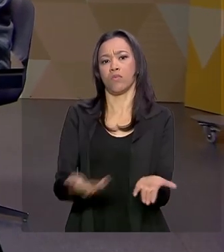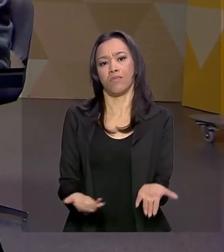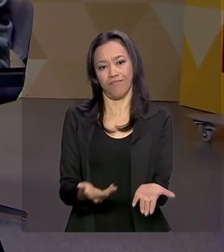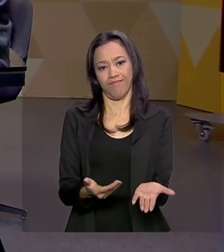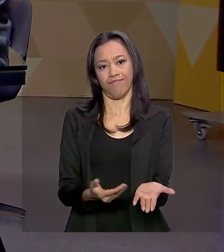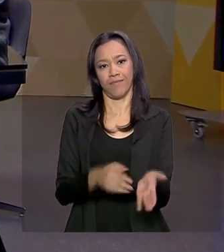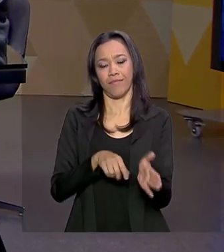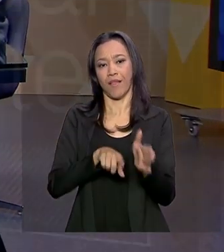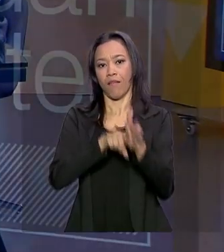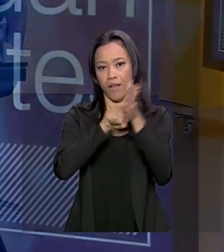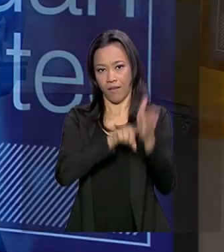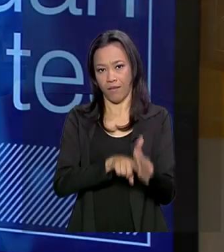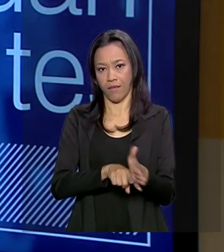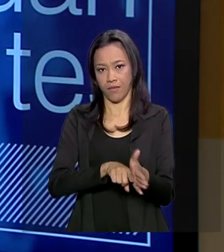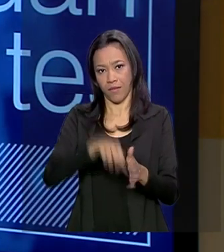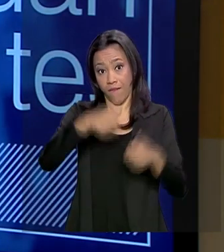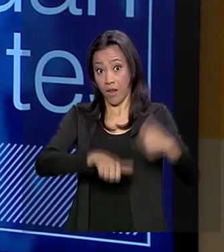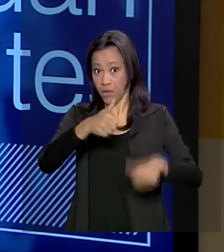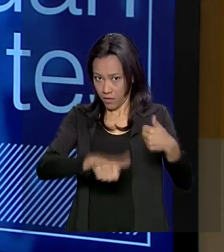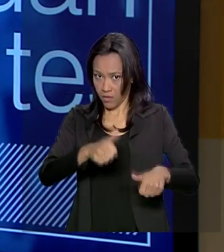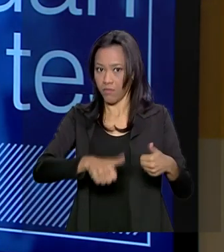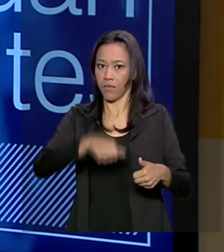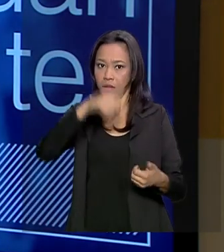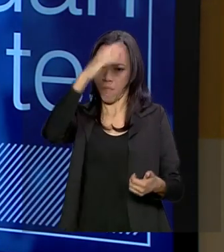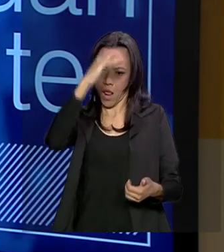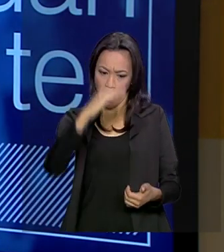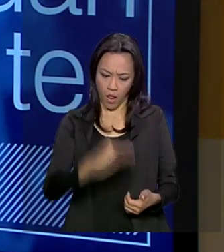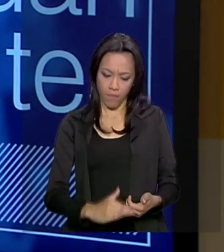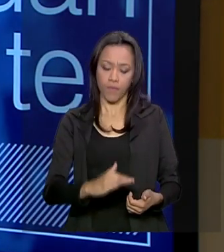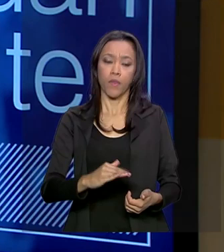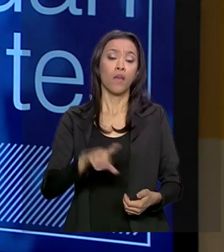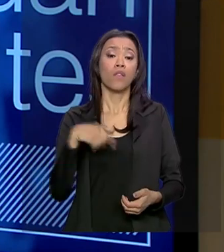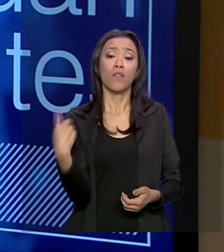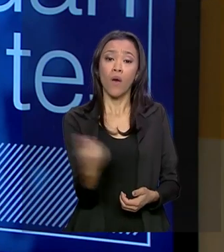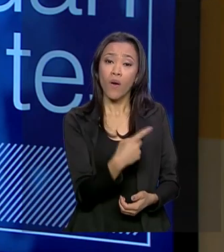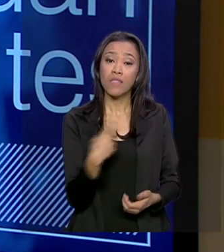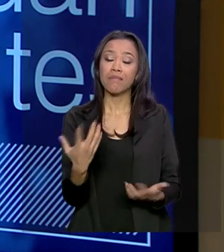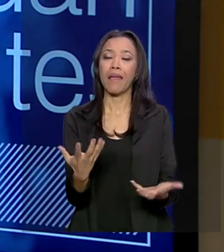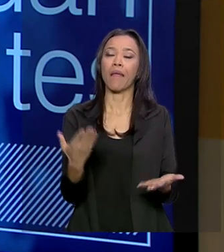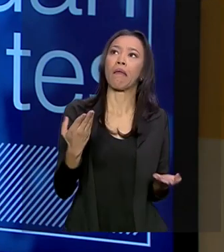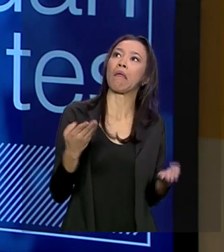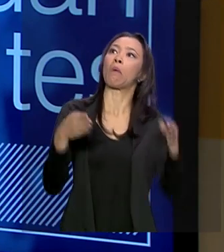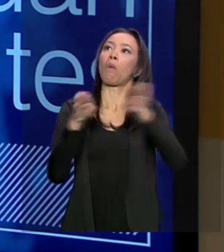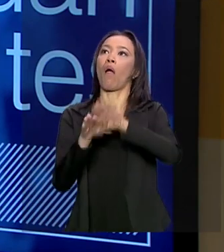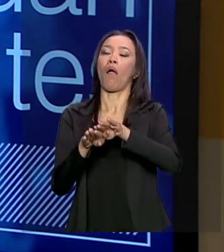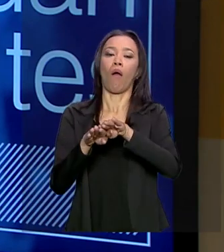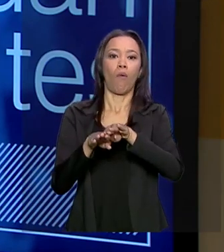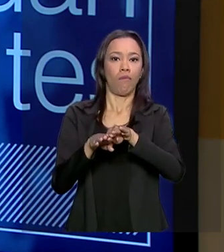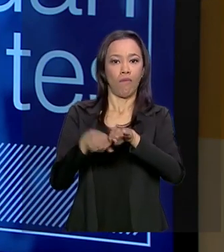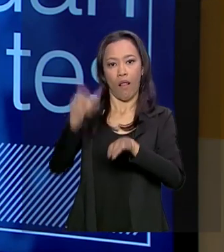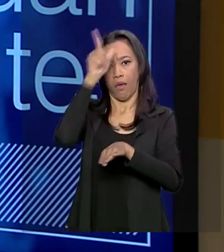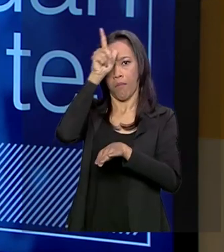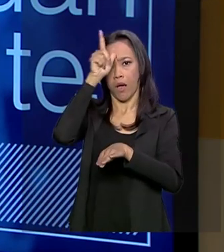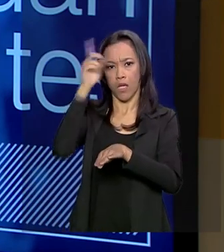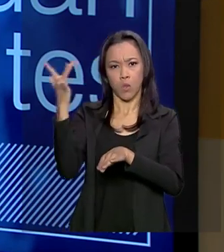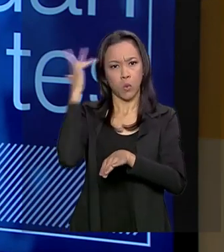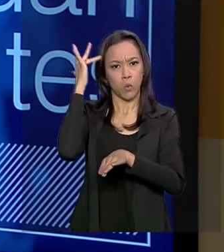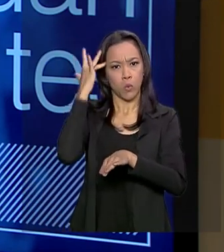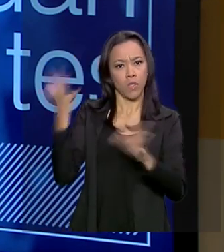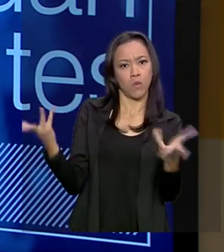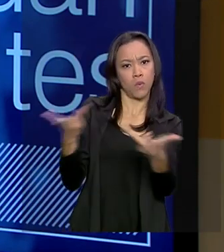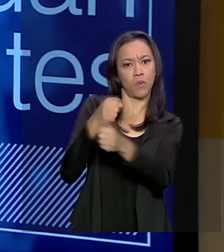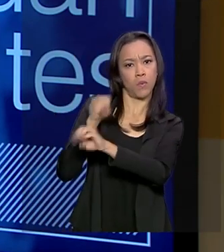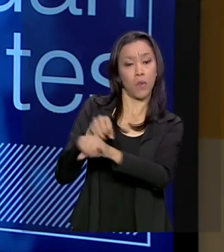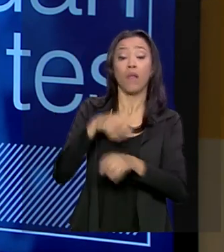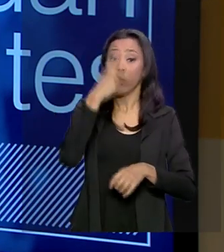nosso objetivo é muito mais modesto. Não é chegar ao mesmo patamar da Alemanha. Existem algumas escolas no Brasil que